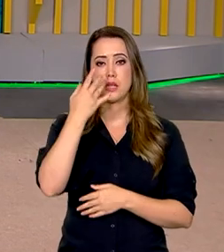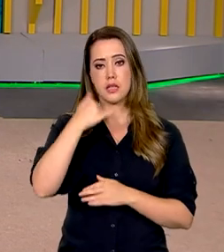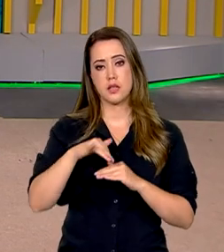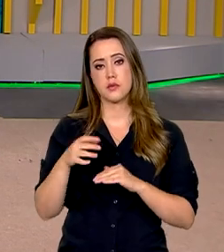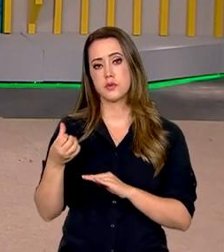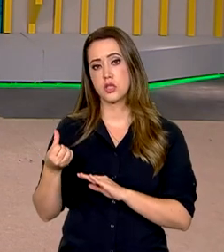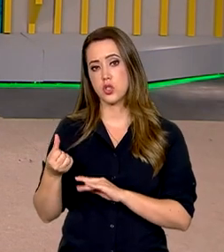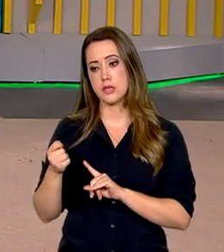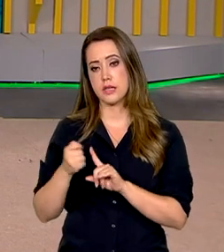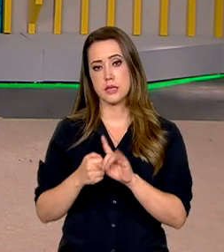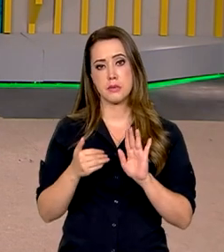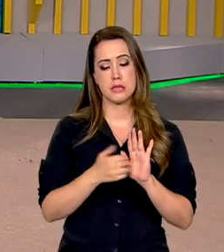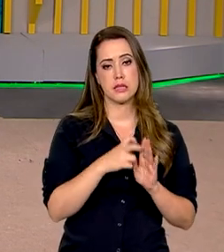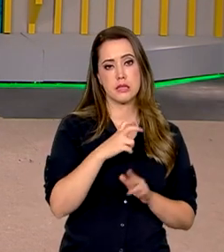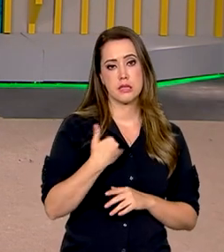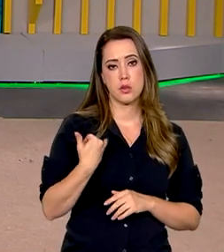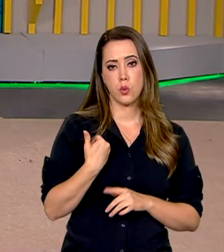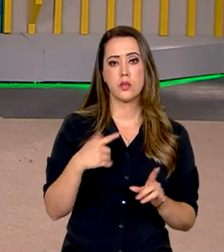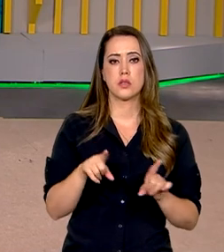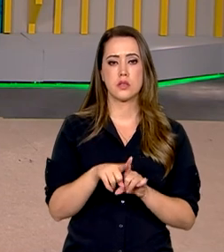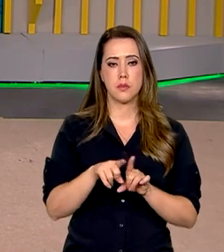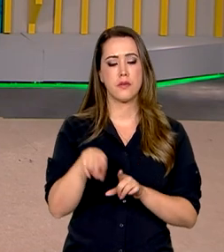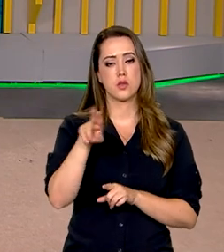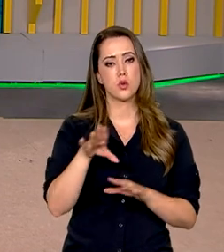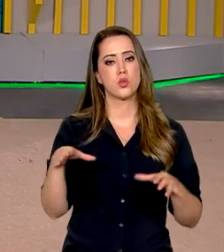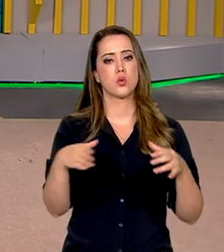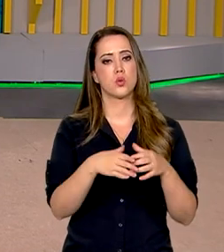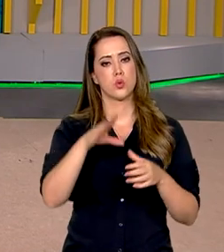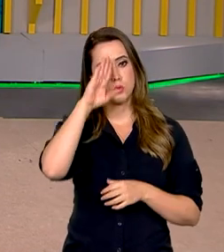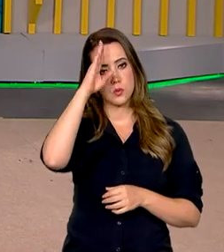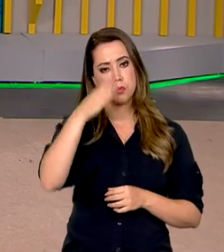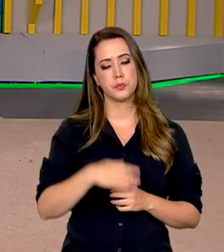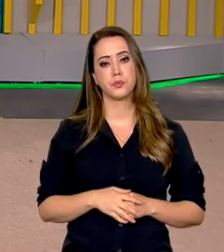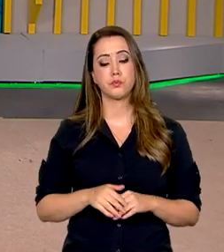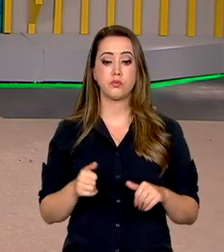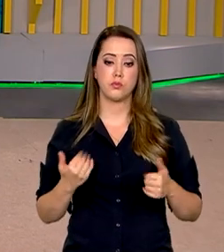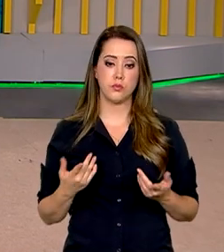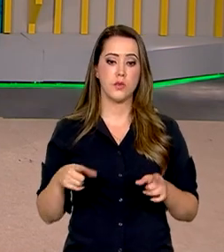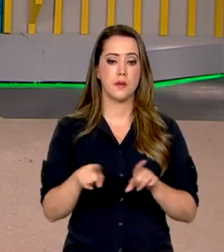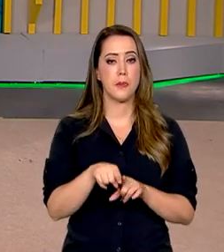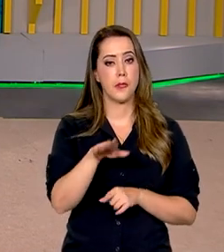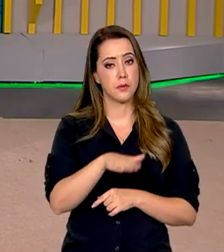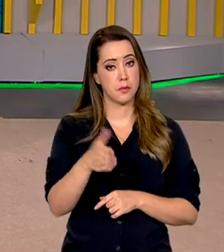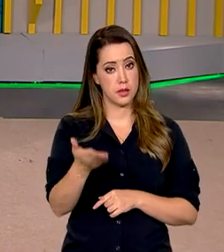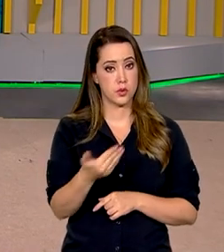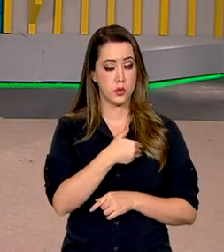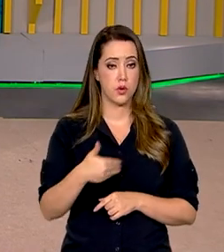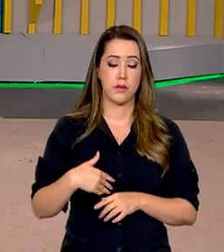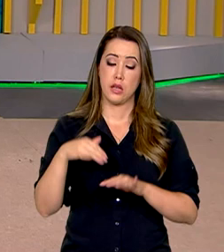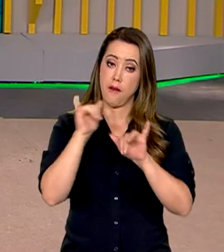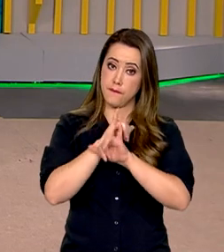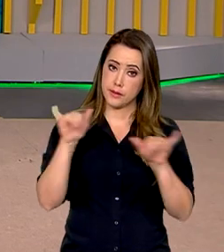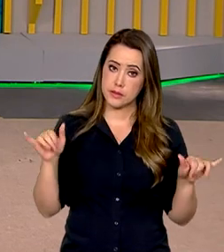de 6 meses a 5 anos de idade e também aplicada aos grupos prioritários. É, Roberto. além disso, o governo alerta